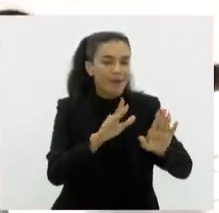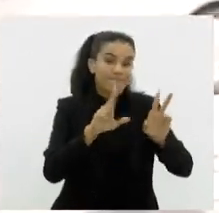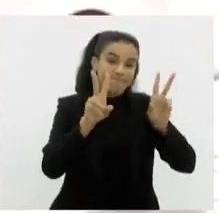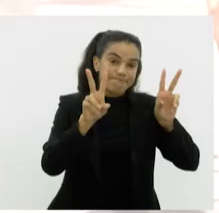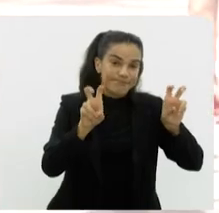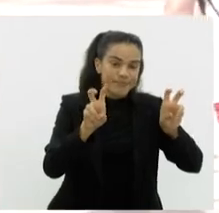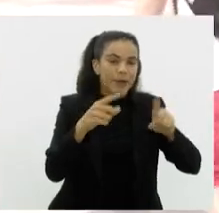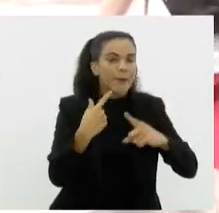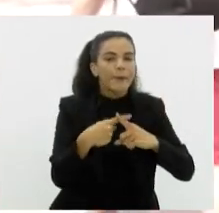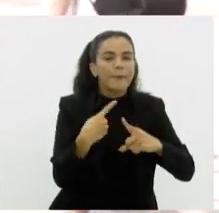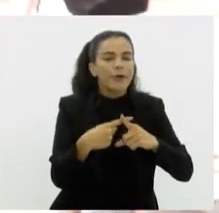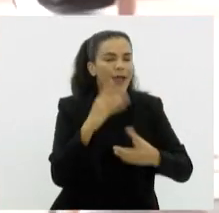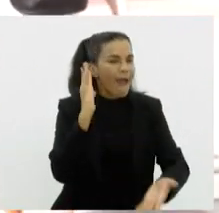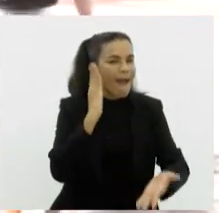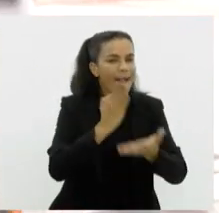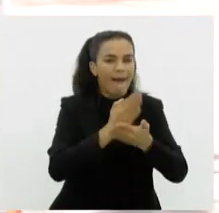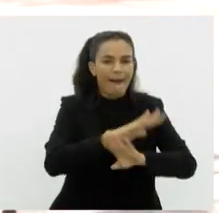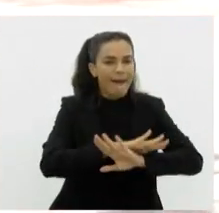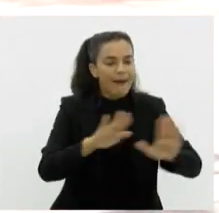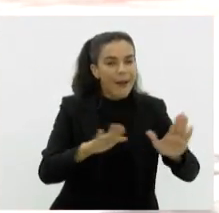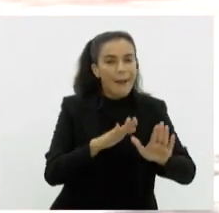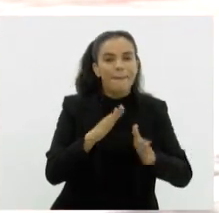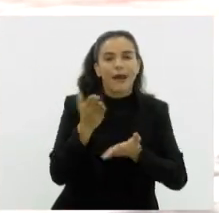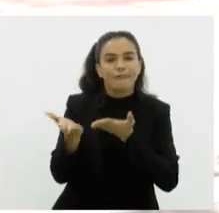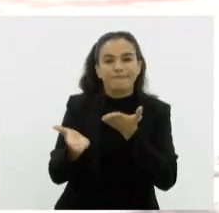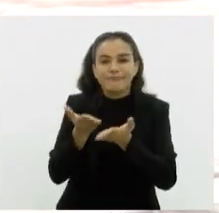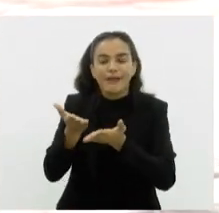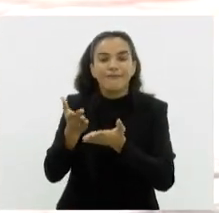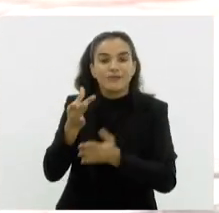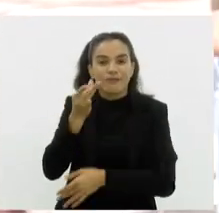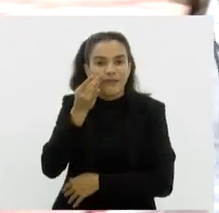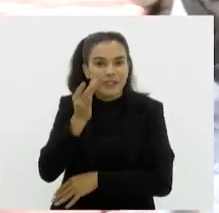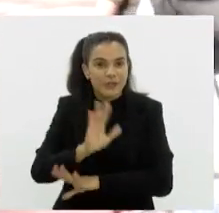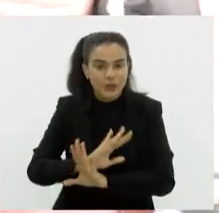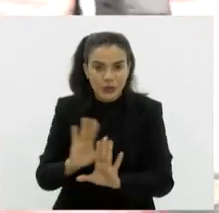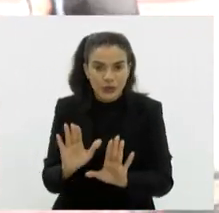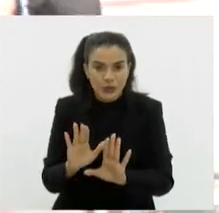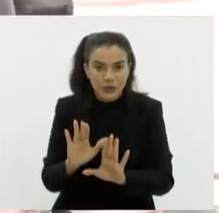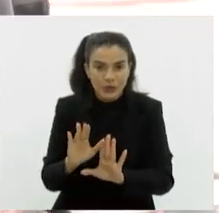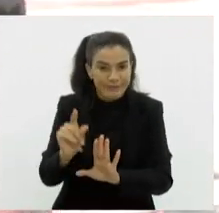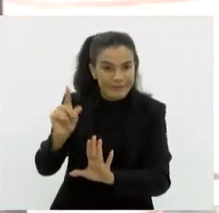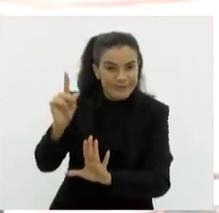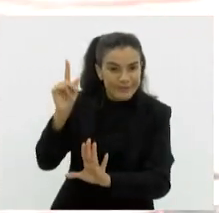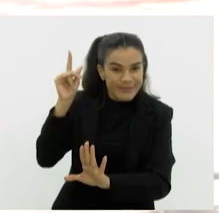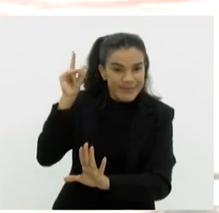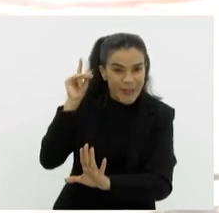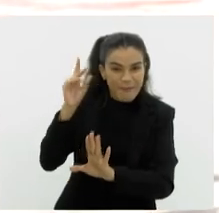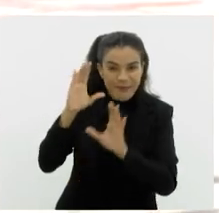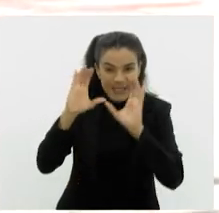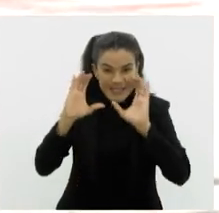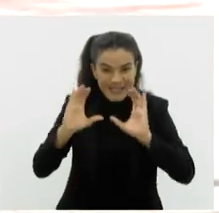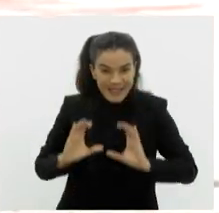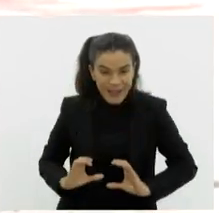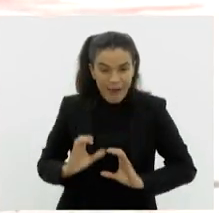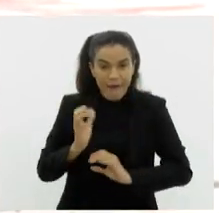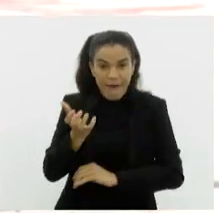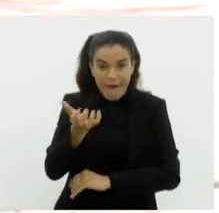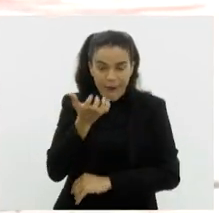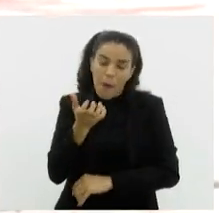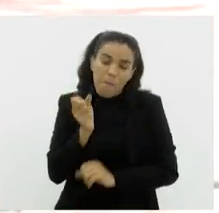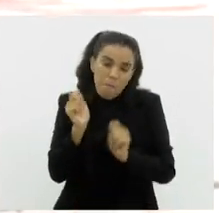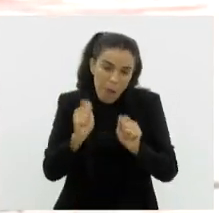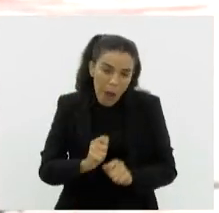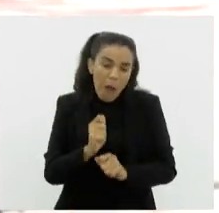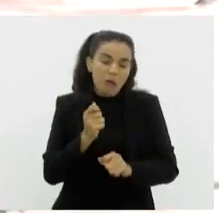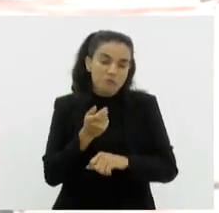aspas? A gente vai acabar com o serviço de balcão do Estado. Aquele cidadão que queira, ele vai poder ir